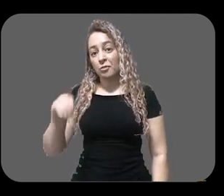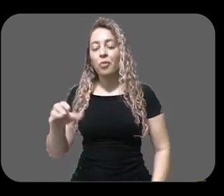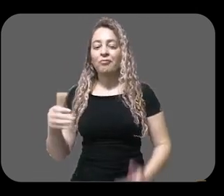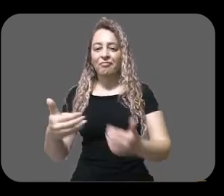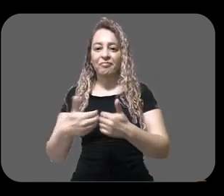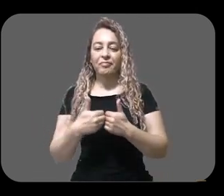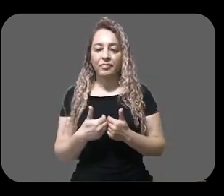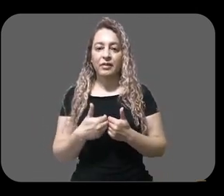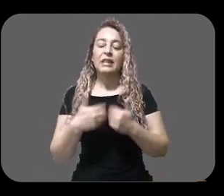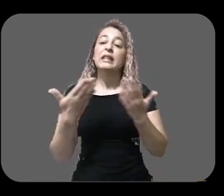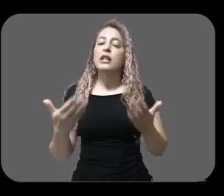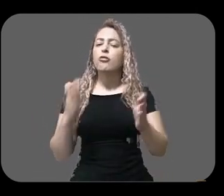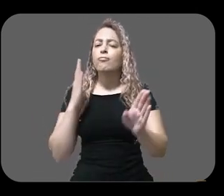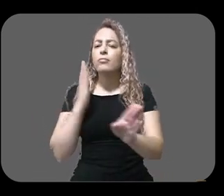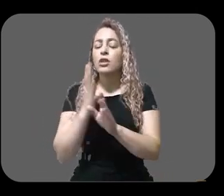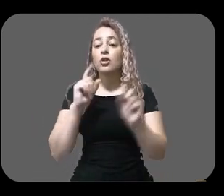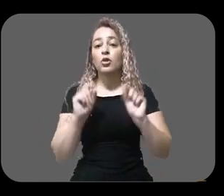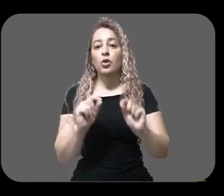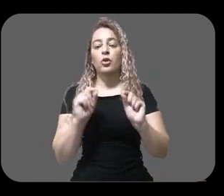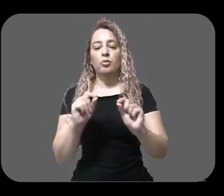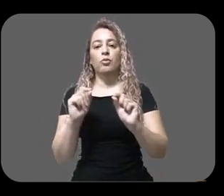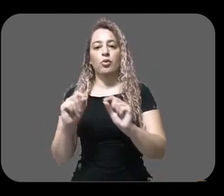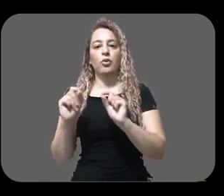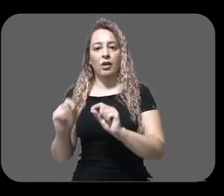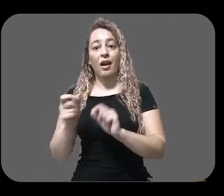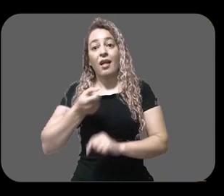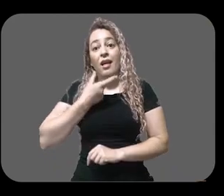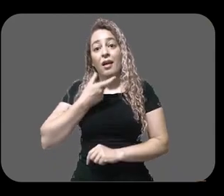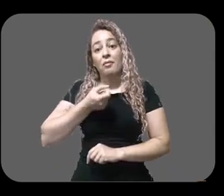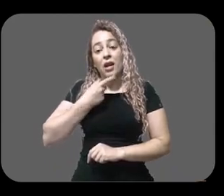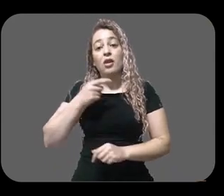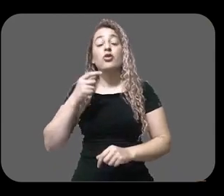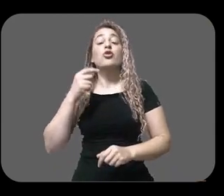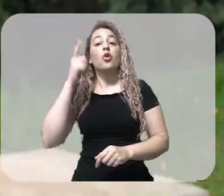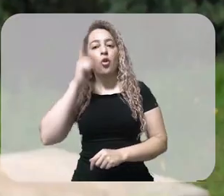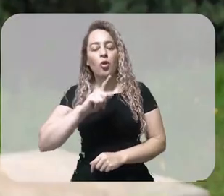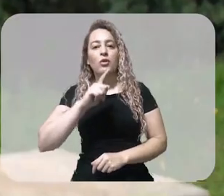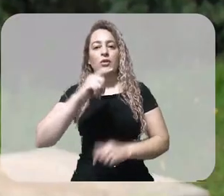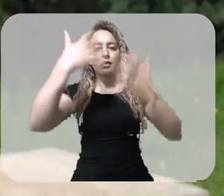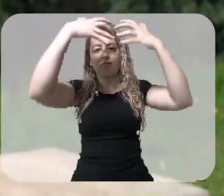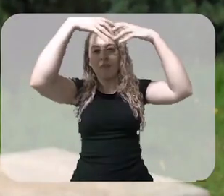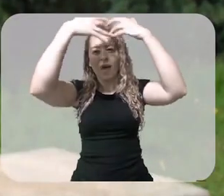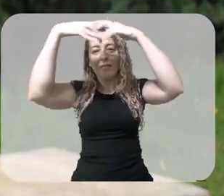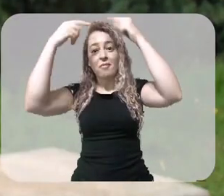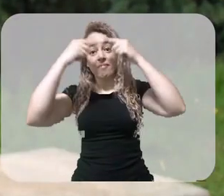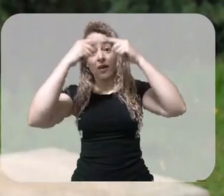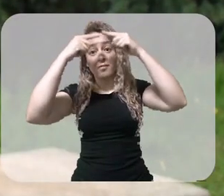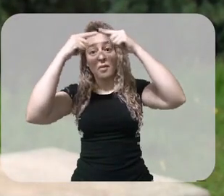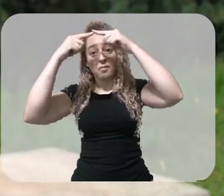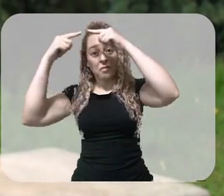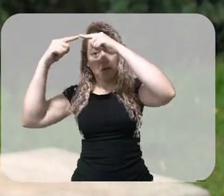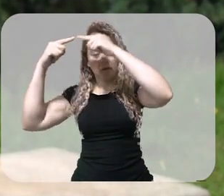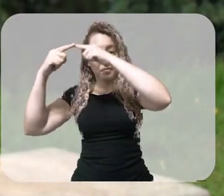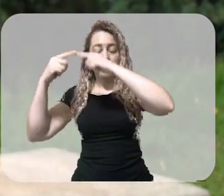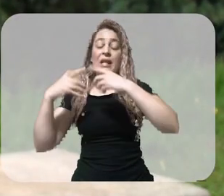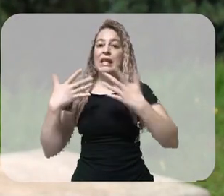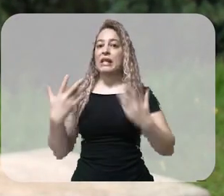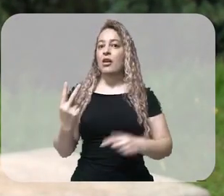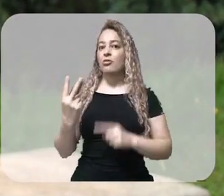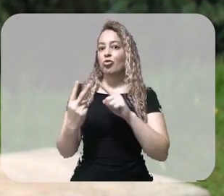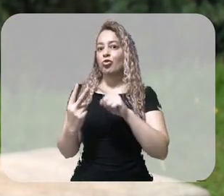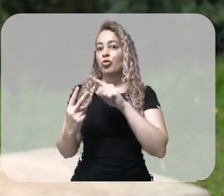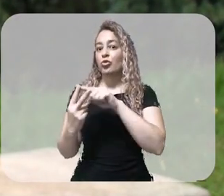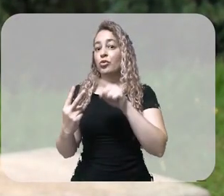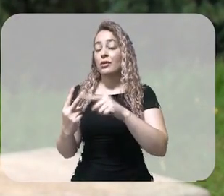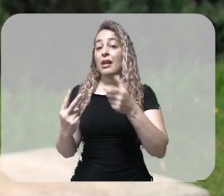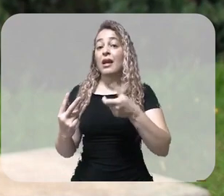minicérebros praticamente normalizaram o funcionamento do neurônio. As duas substâncias que conseguiram normalizar